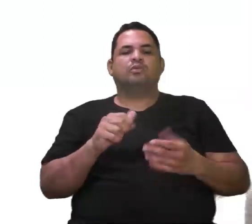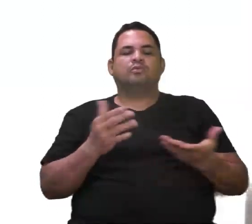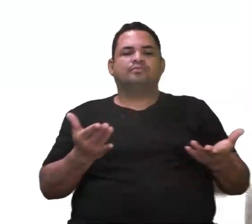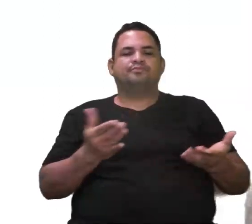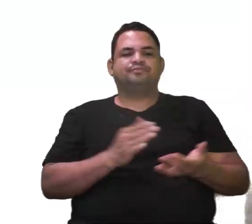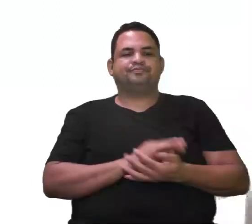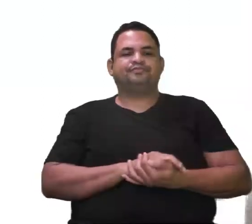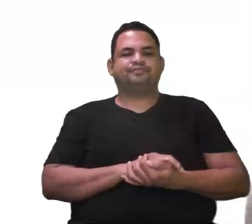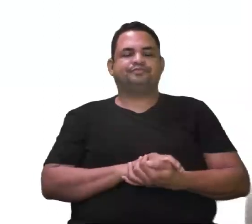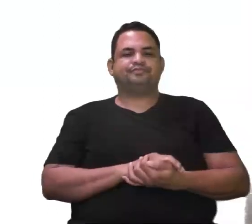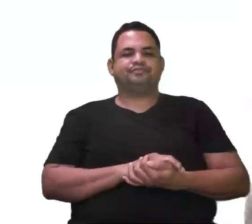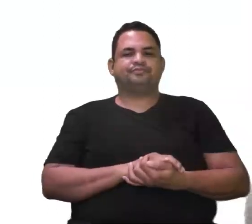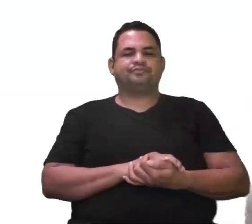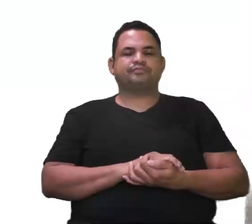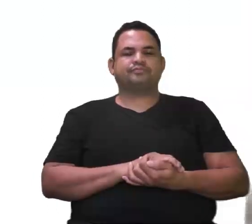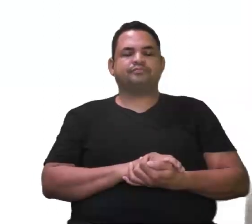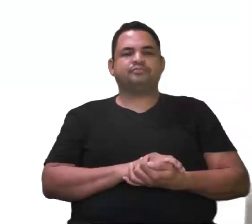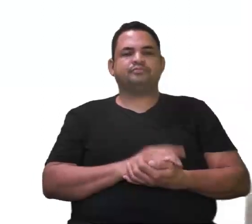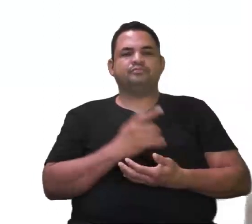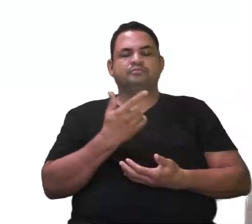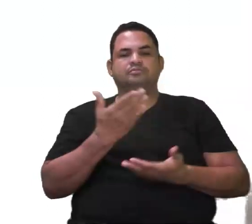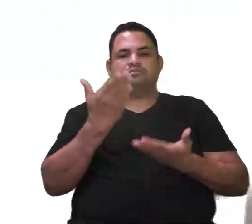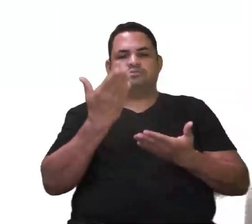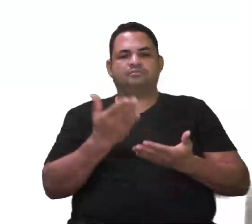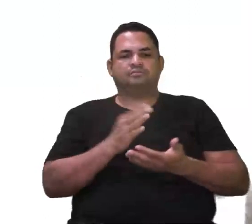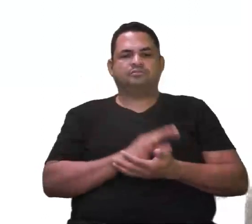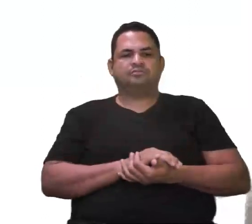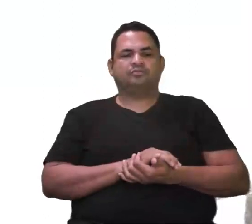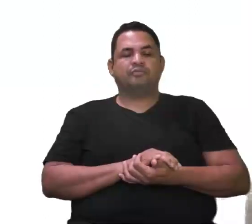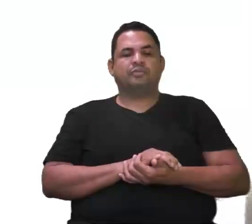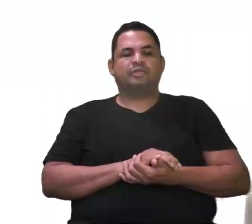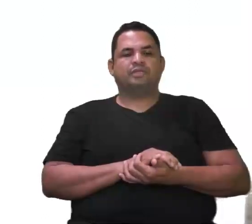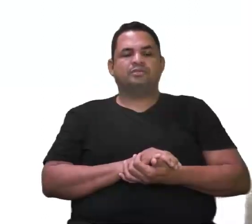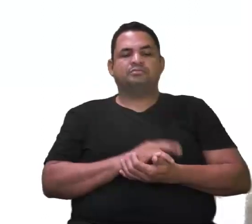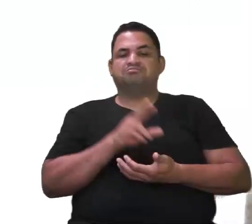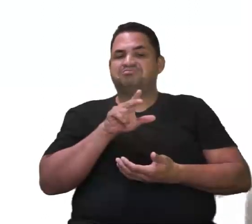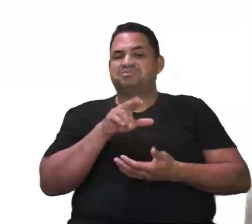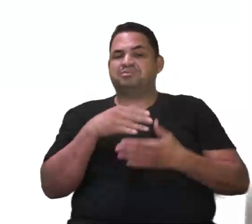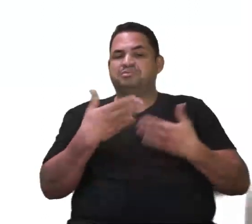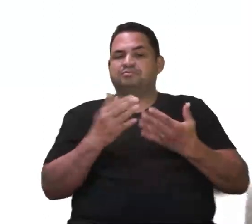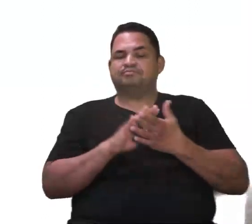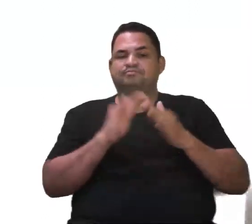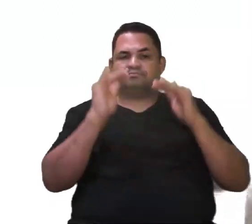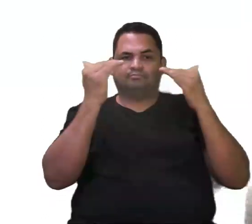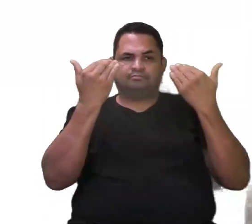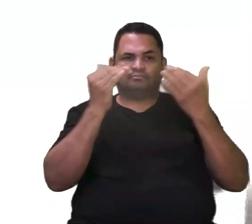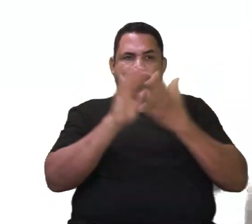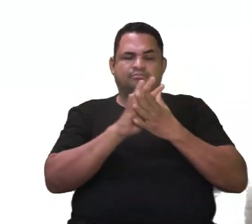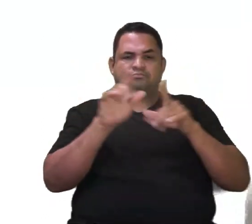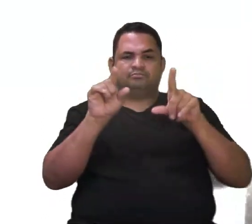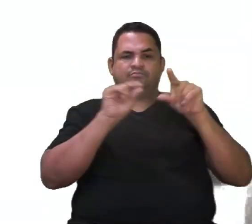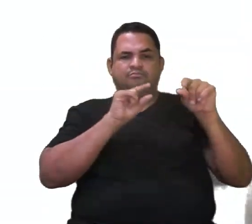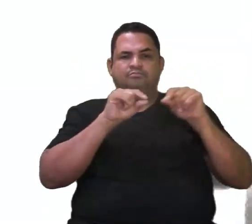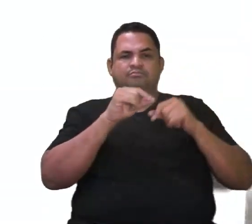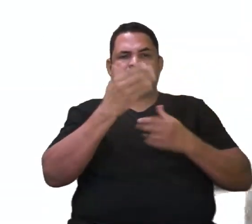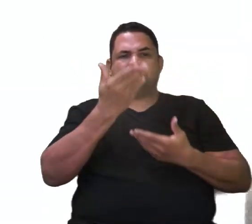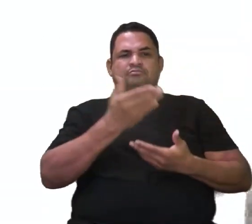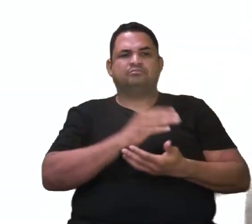Análogo. Não há, então, órgão análogo, não há similaridade. Agora, preste atenção nas opções ali.